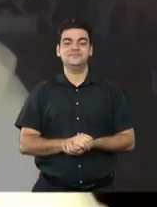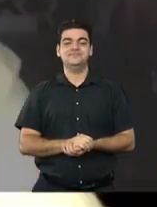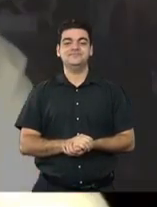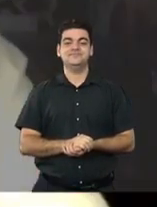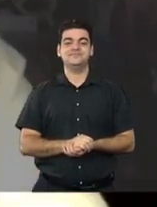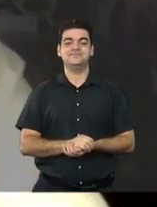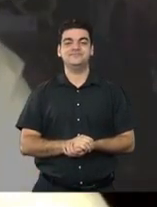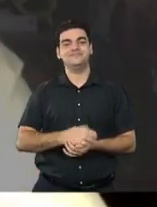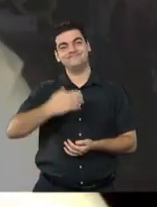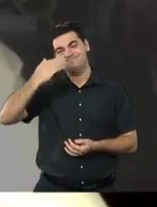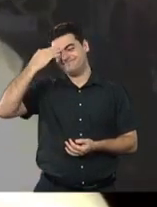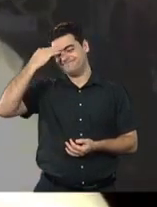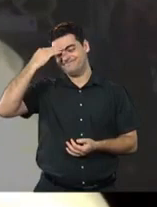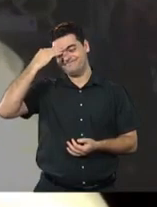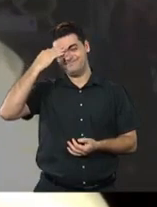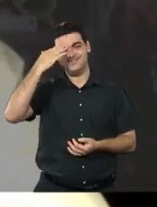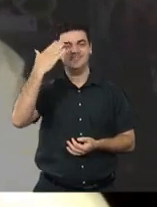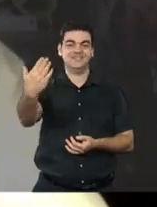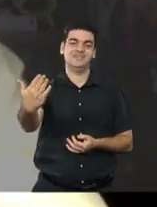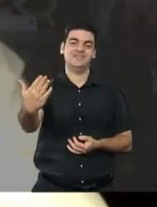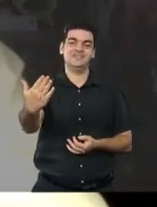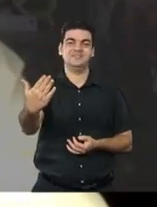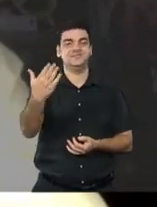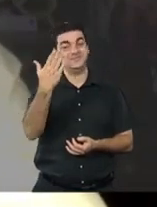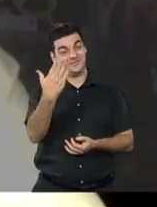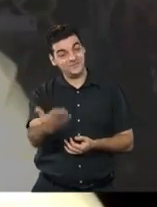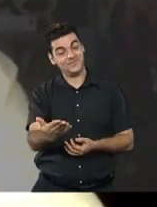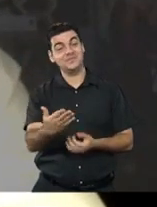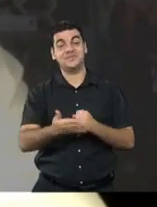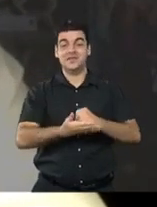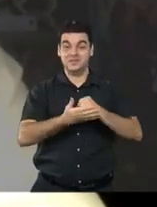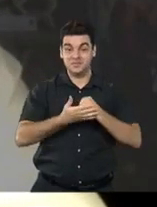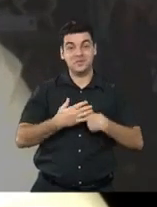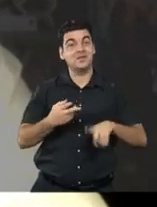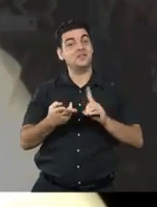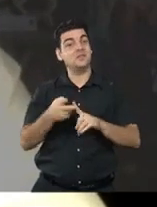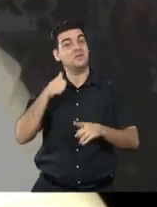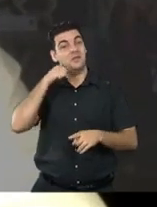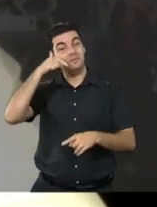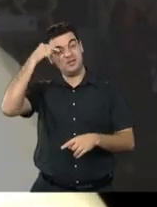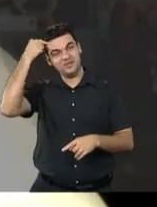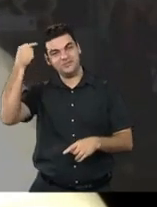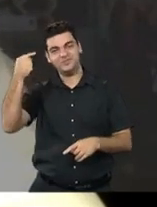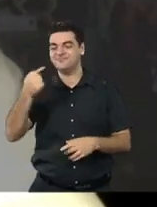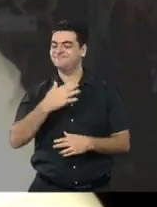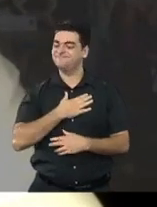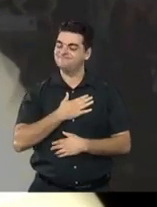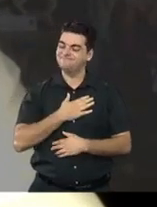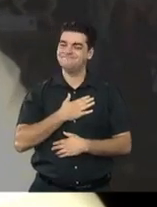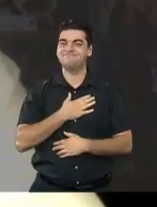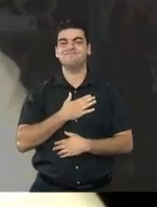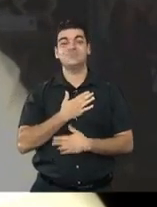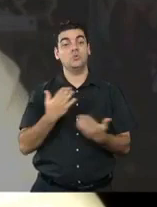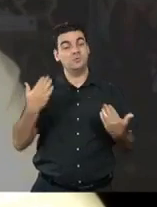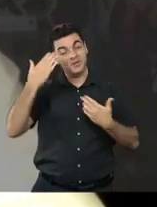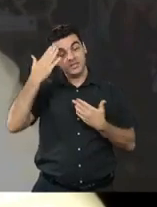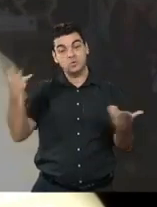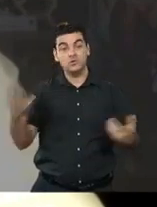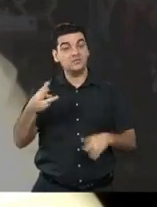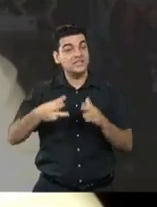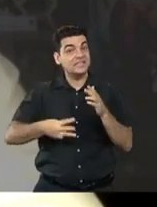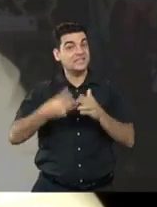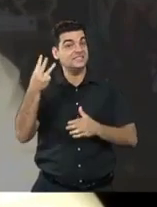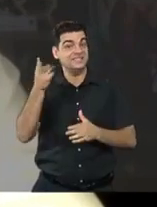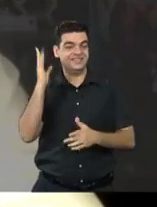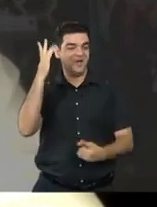Obrigada, Ana. Obrigada, ministro Barroso. Obrigada a todos e todas que acompanham esse nosso terceiro encontro